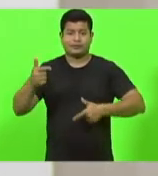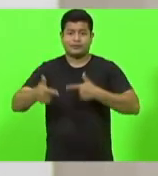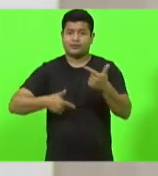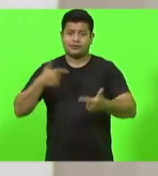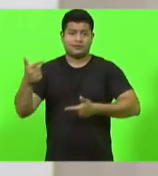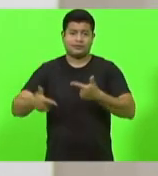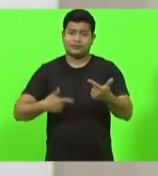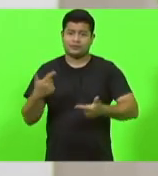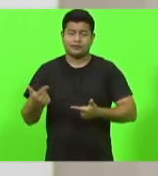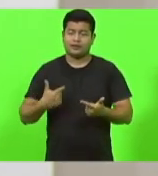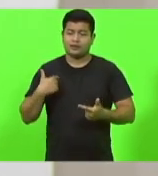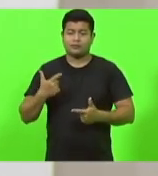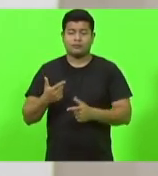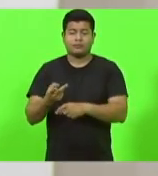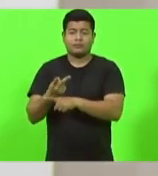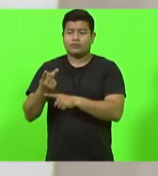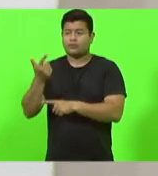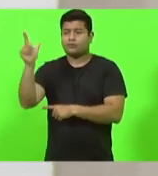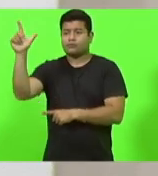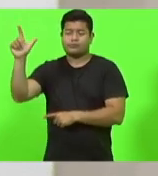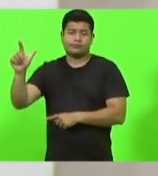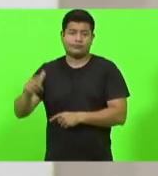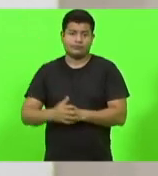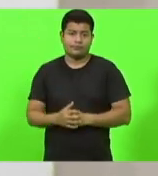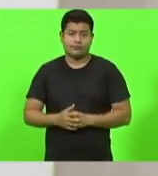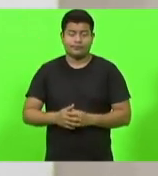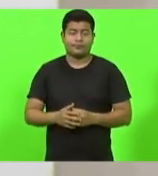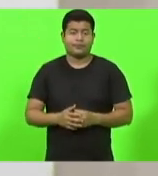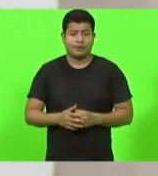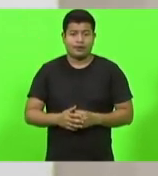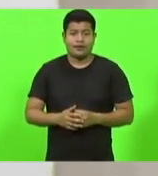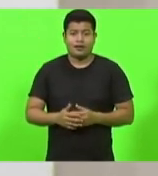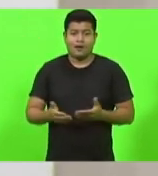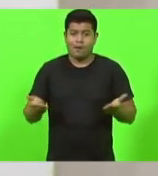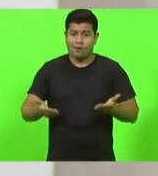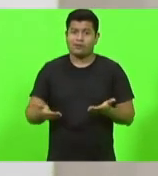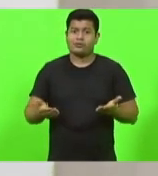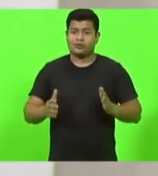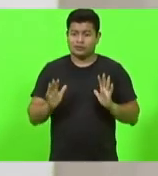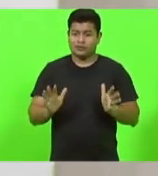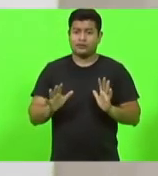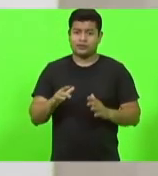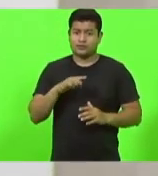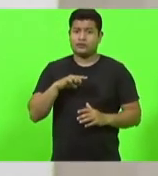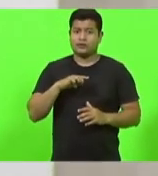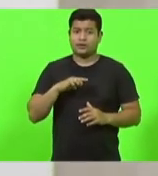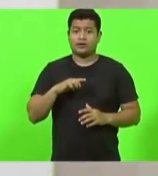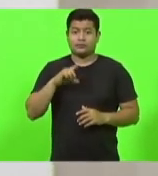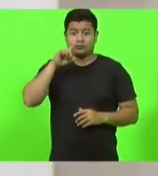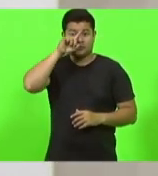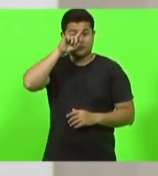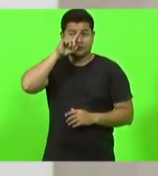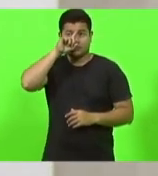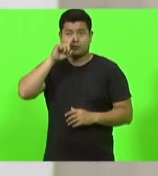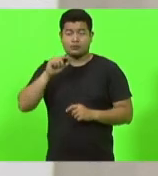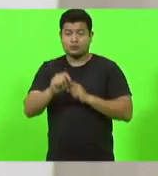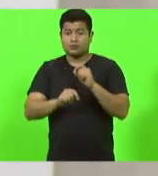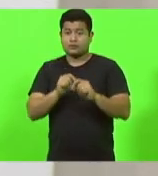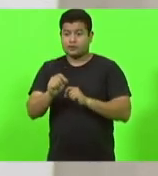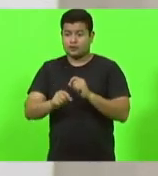aliás, hoje, está altamente comprometida a sucessão familiar.